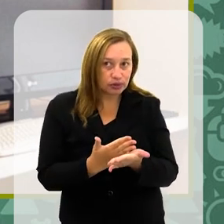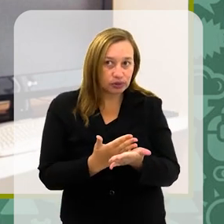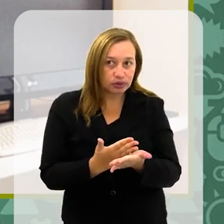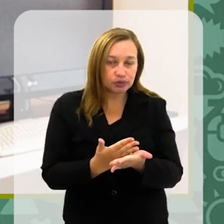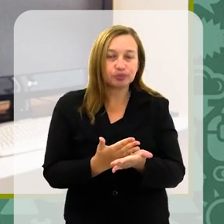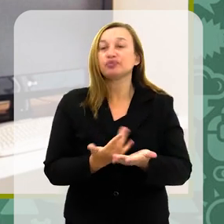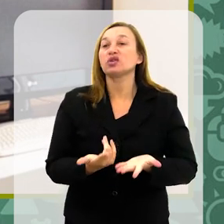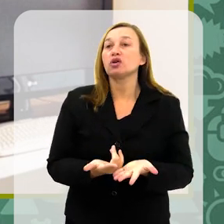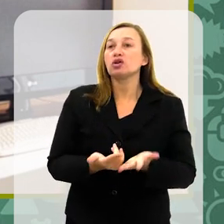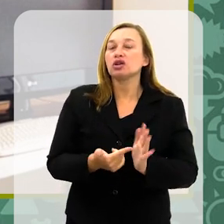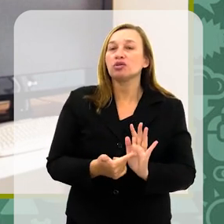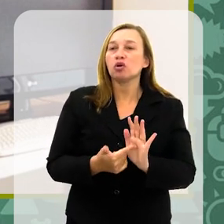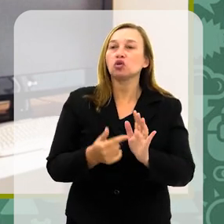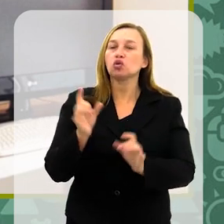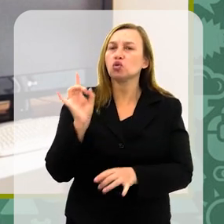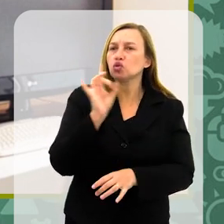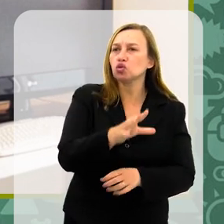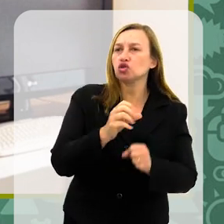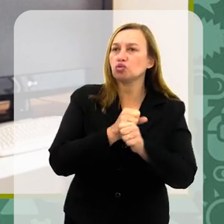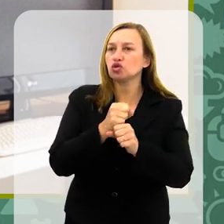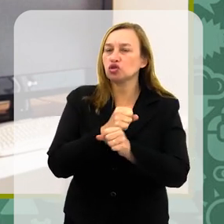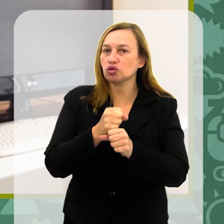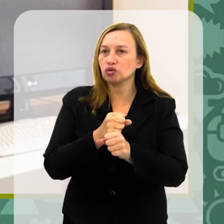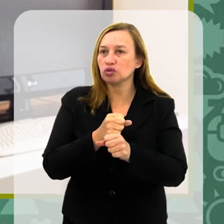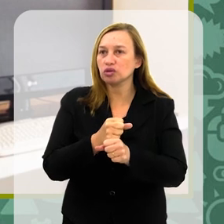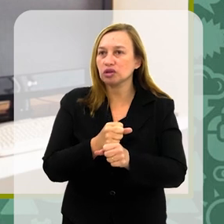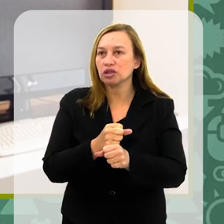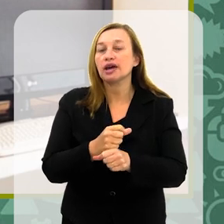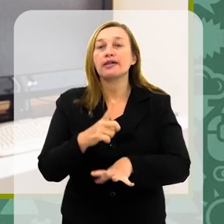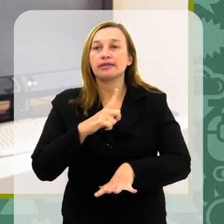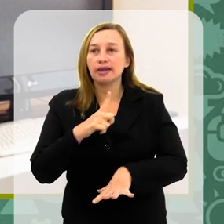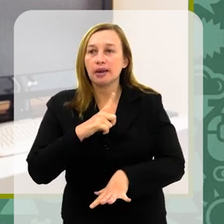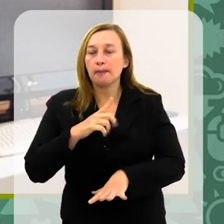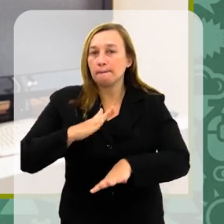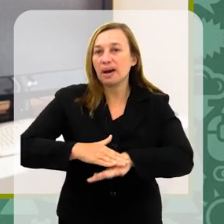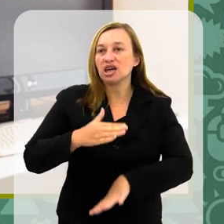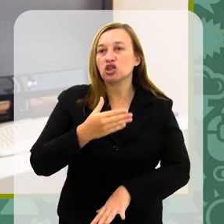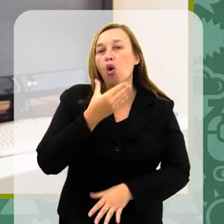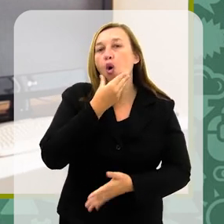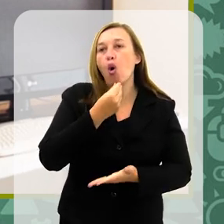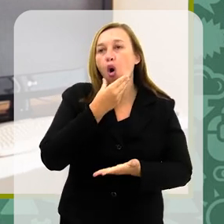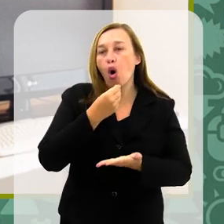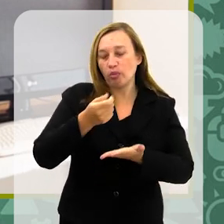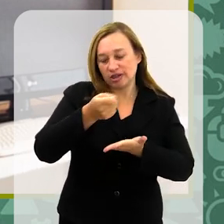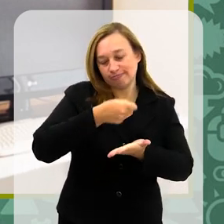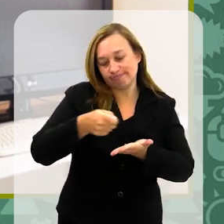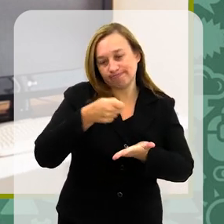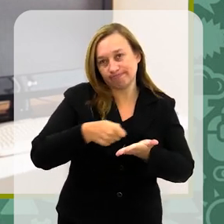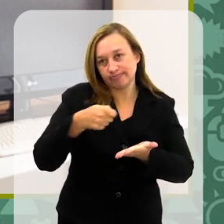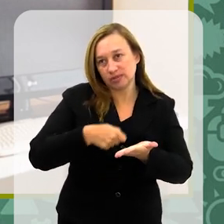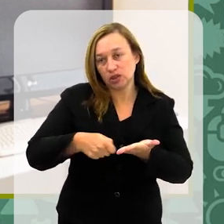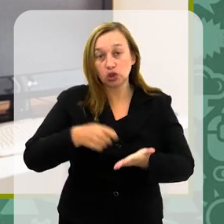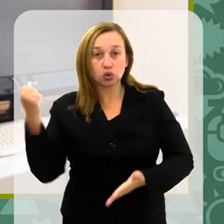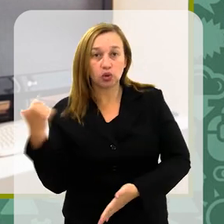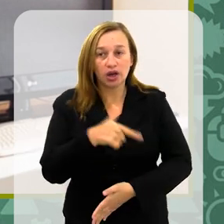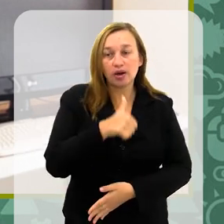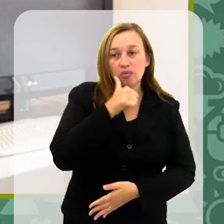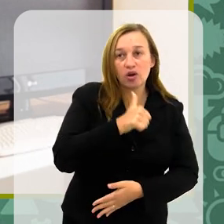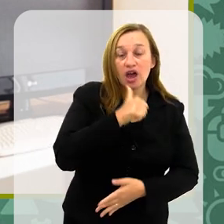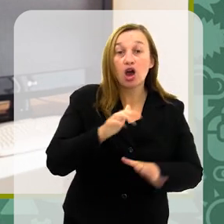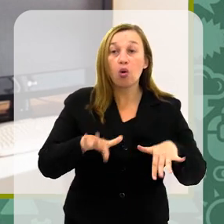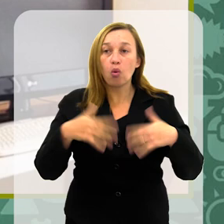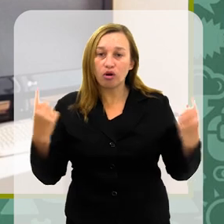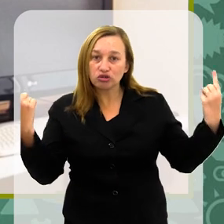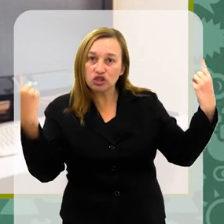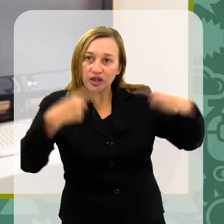que apesar da evolução nos últimos anos, ainda tem maioria de autores masculinos. Quais são as dificuldades dos leitores